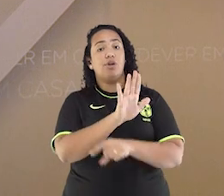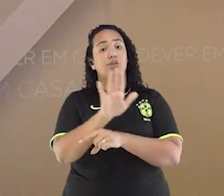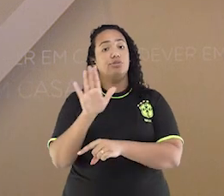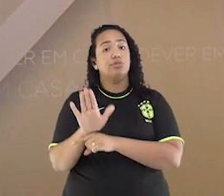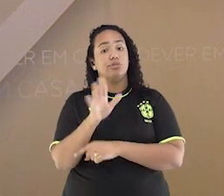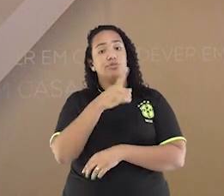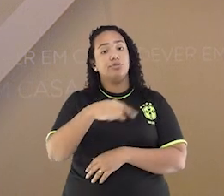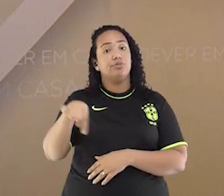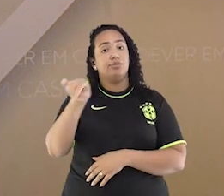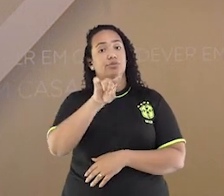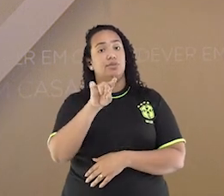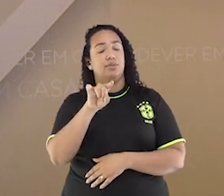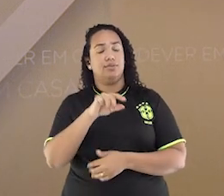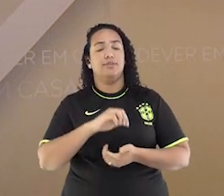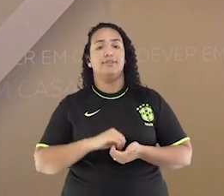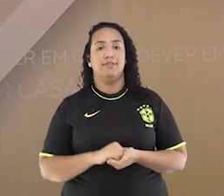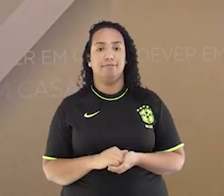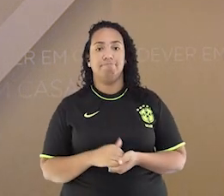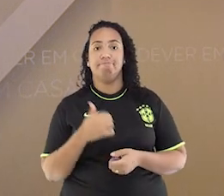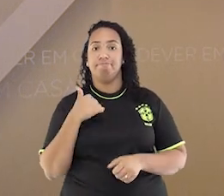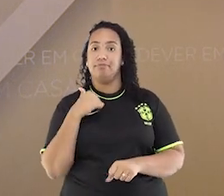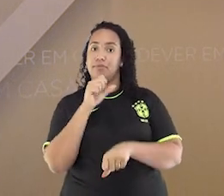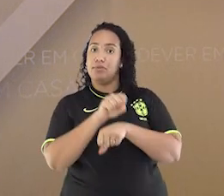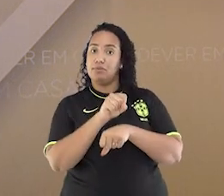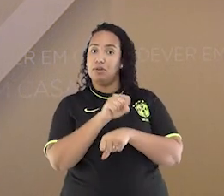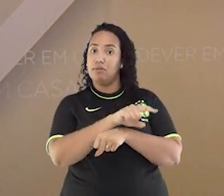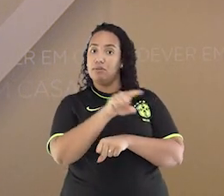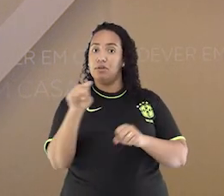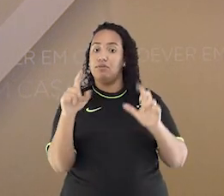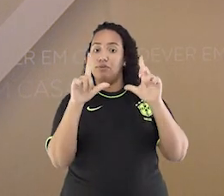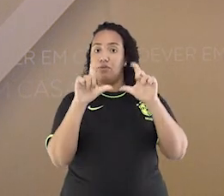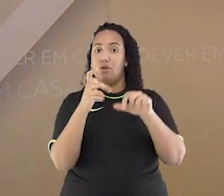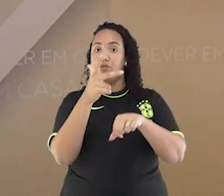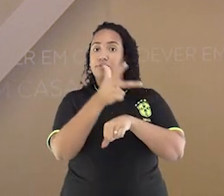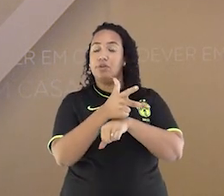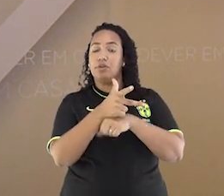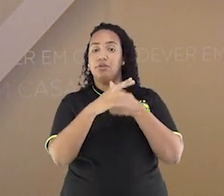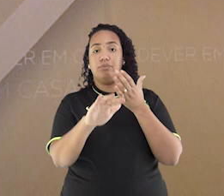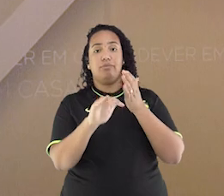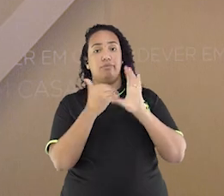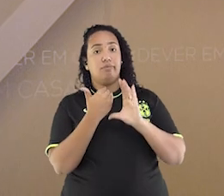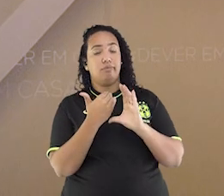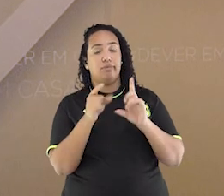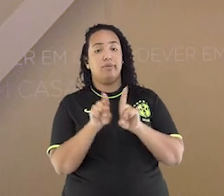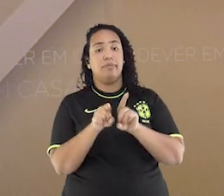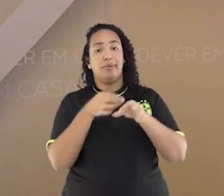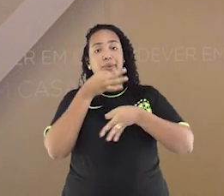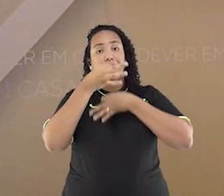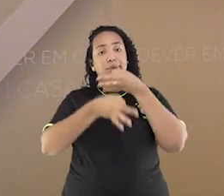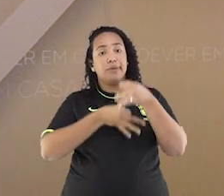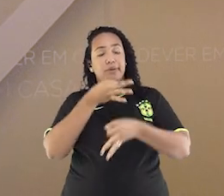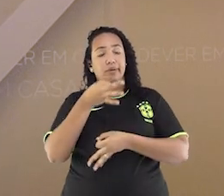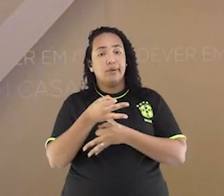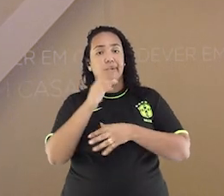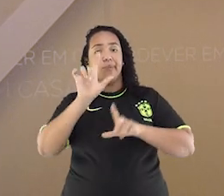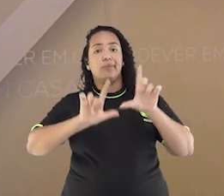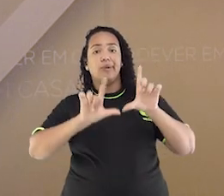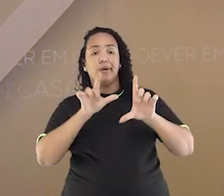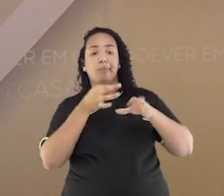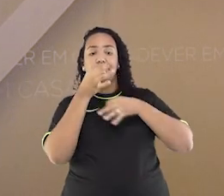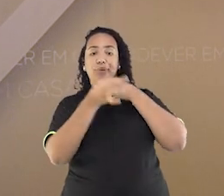positivo na vida de vocês. Estou aguardando o seu vídeo com suas opiniões sobre o que achou do nosso programa.